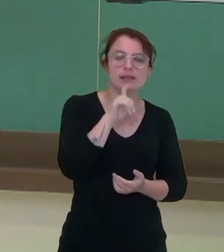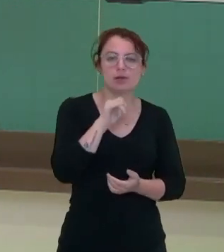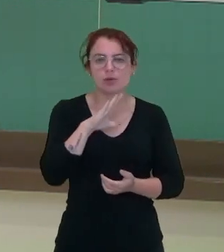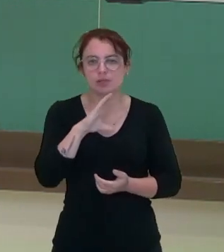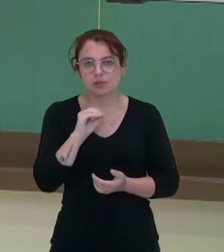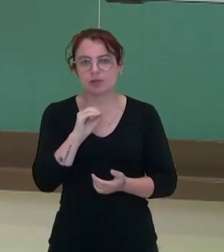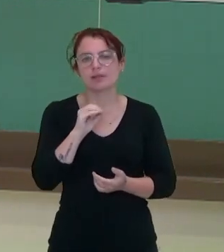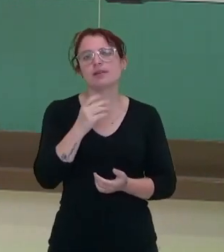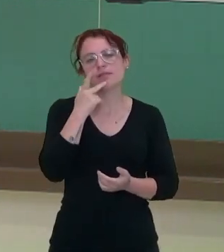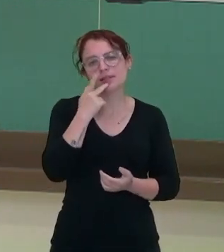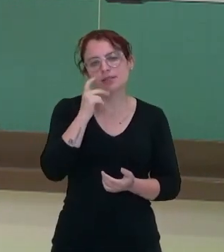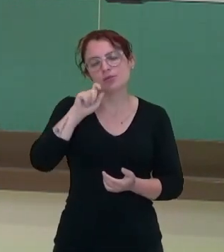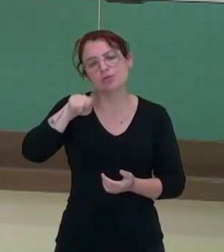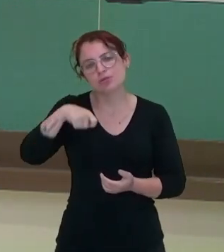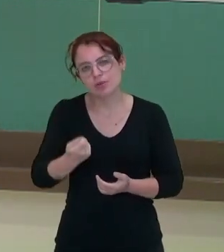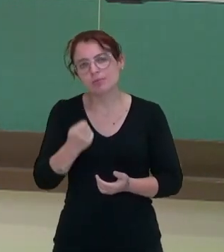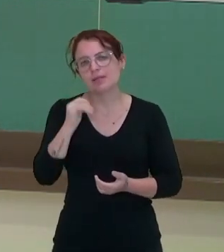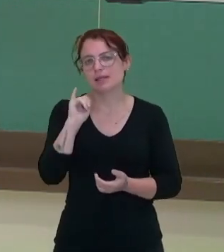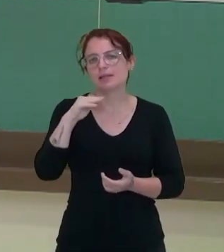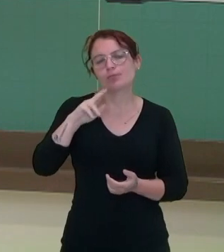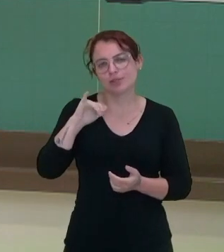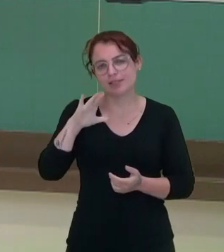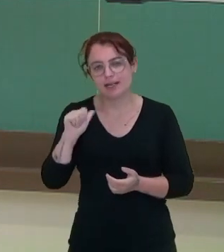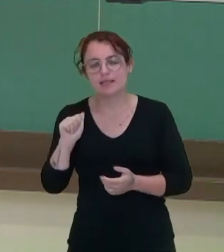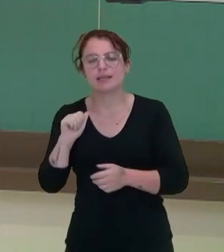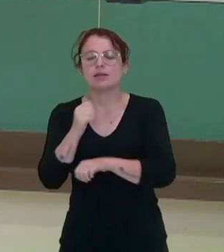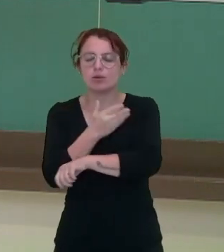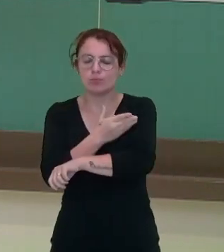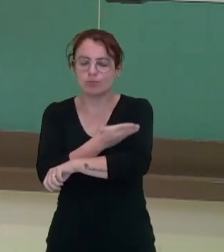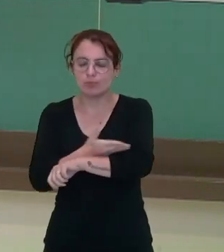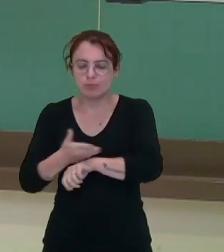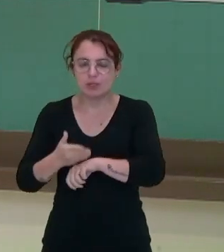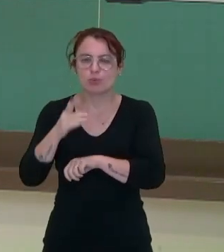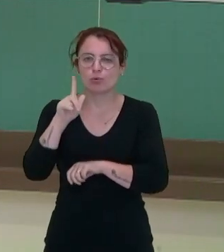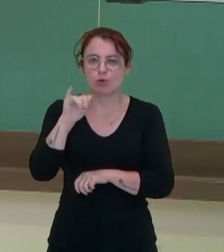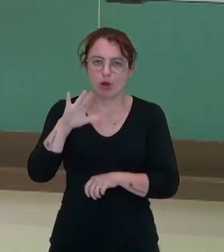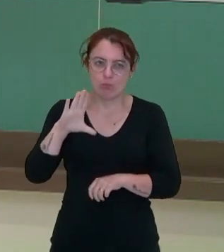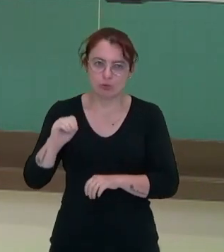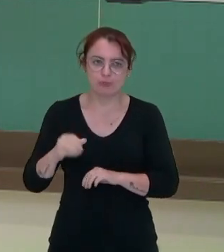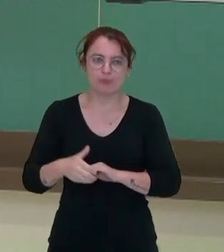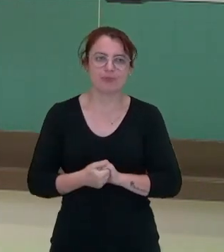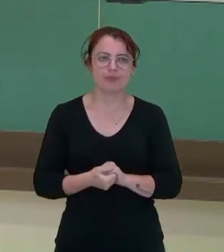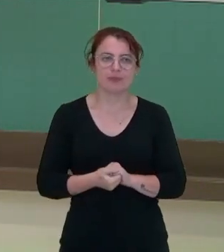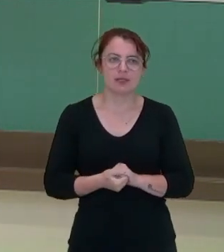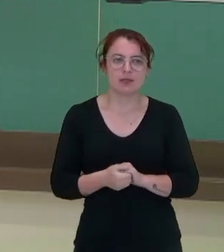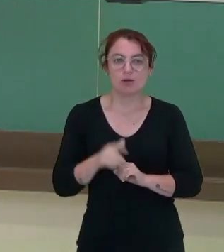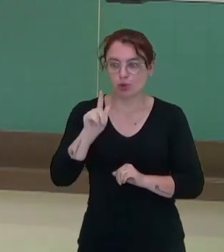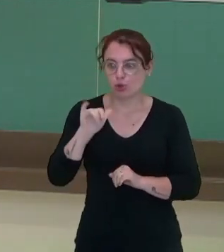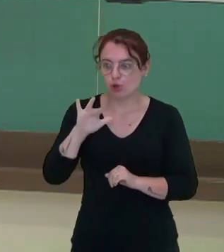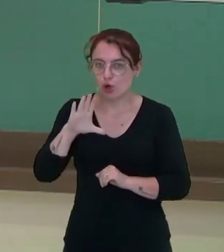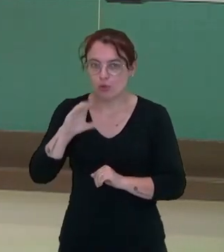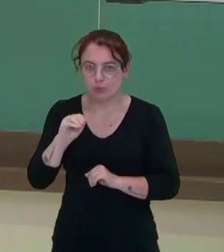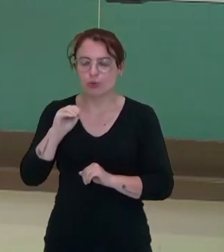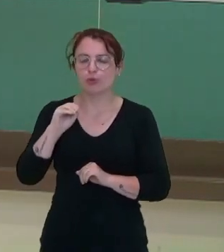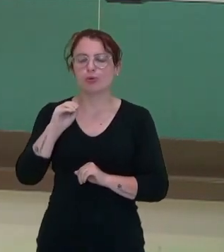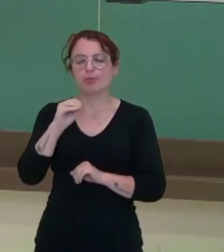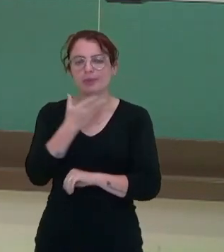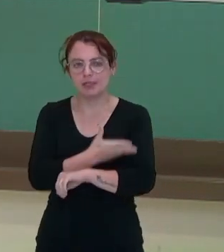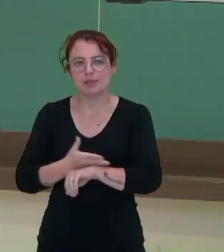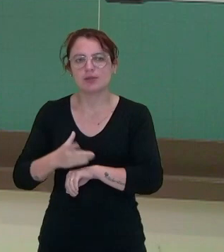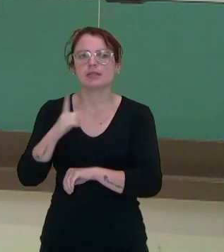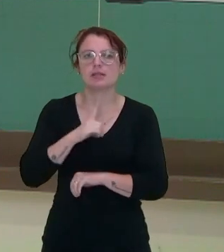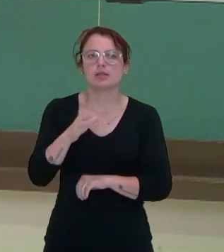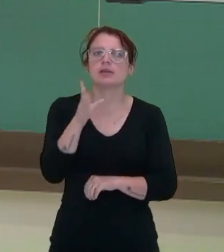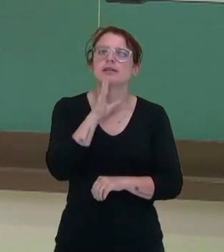está falando da quantidade de glóbulos brancos que essa pessoa tem. Então os glóbulos brancos também são